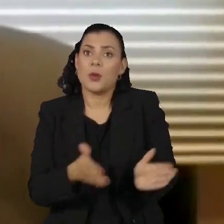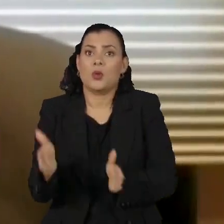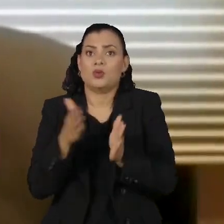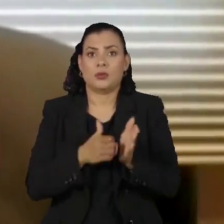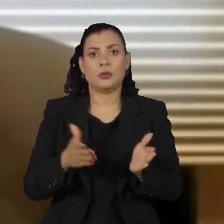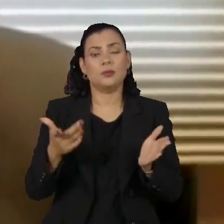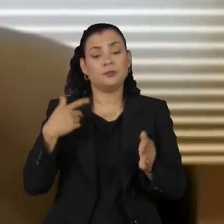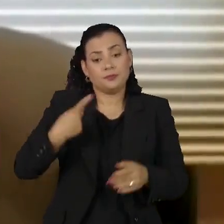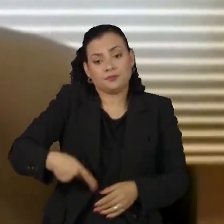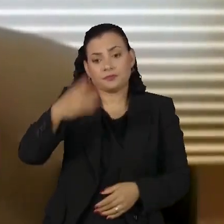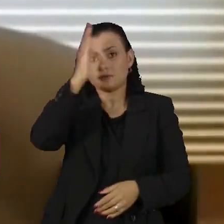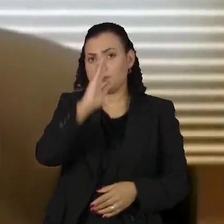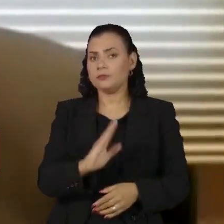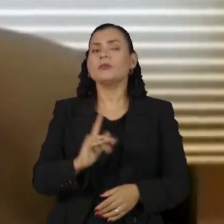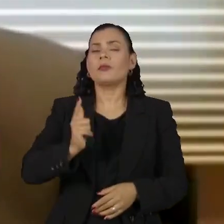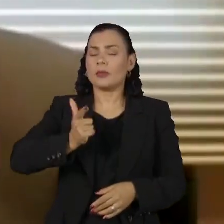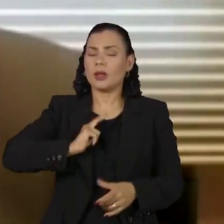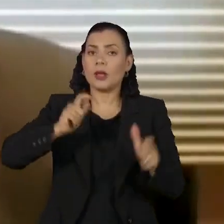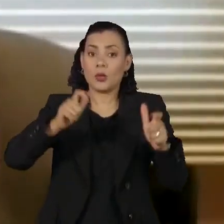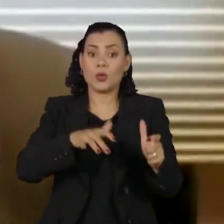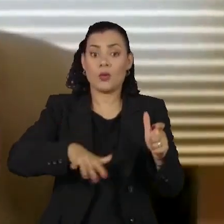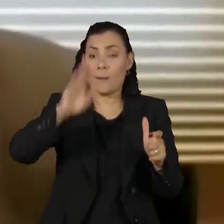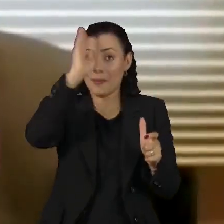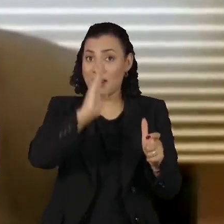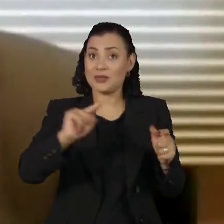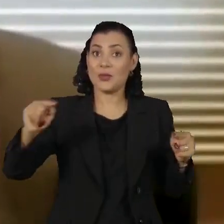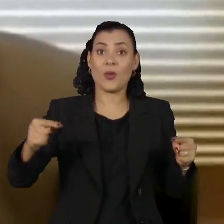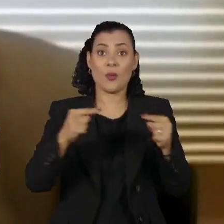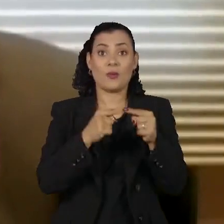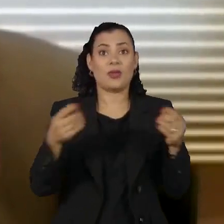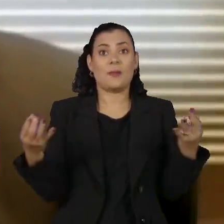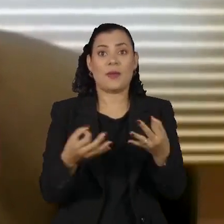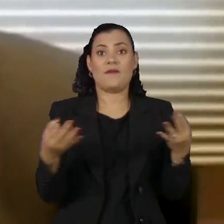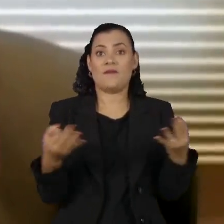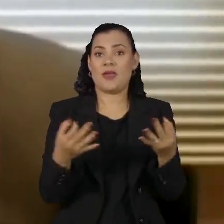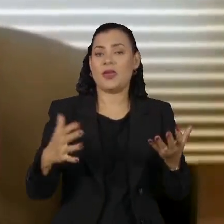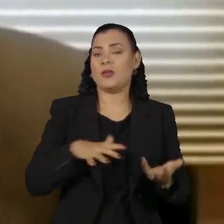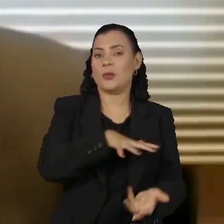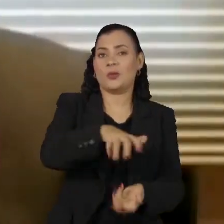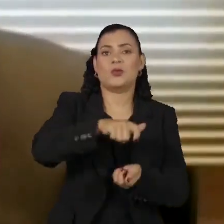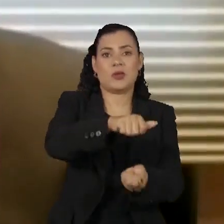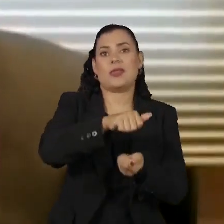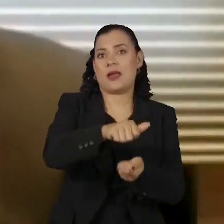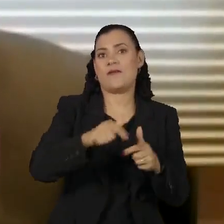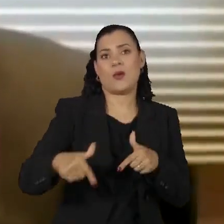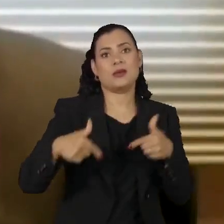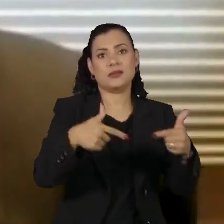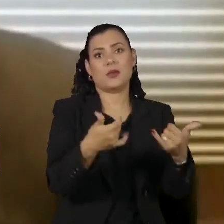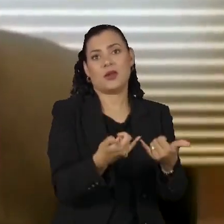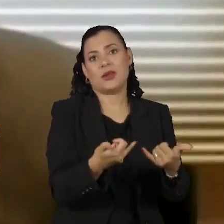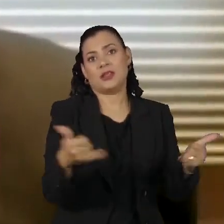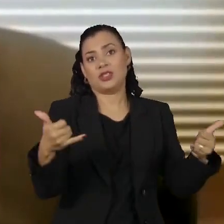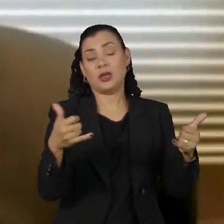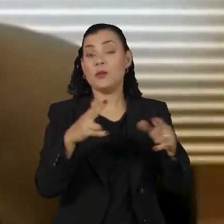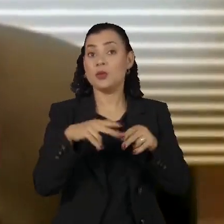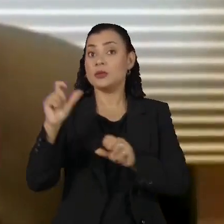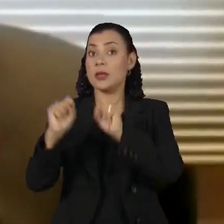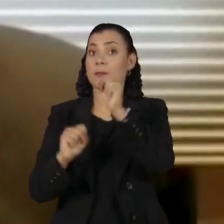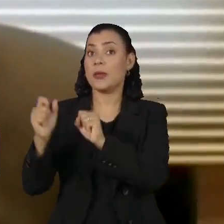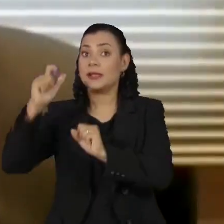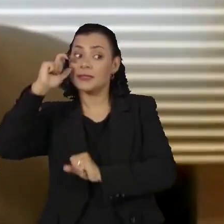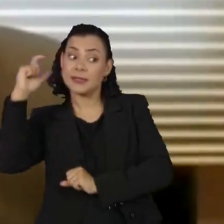Estratégicamente, o Brasil tem uma posição geográfica muito favorável para a produção de energias renováveis, e as empresas que estão interessadas